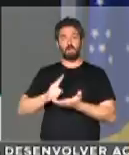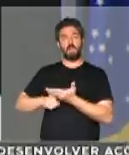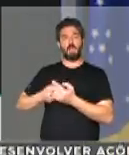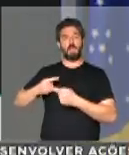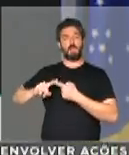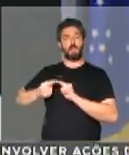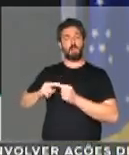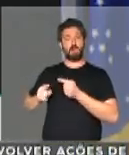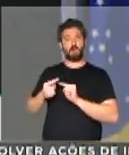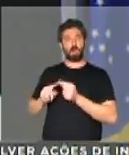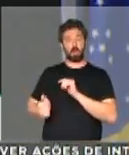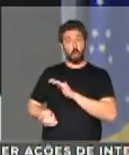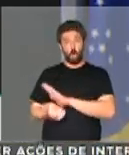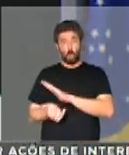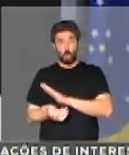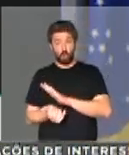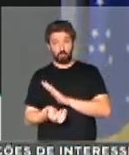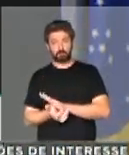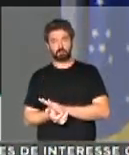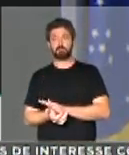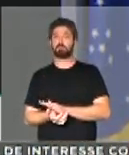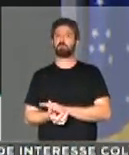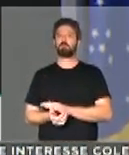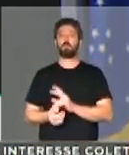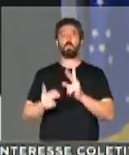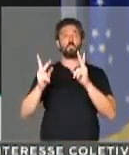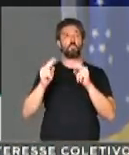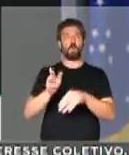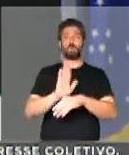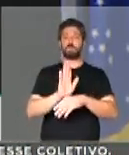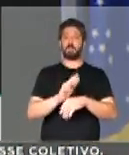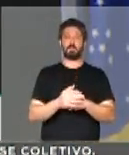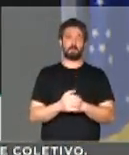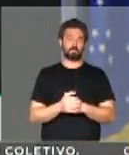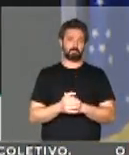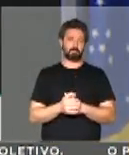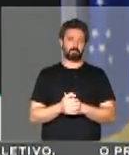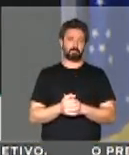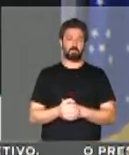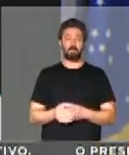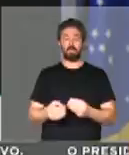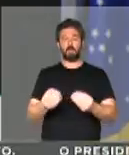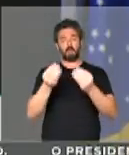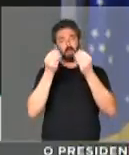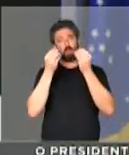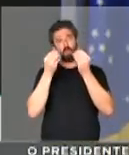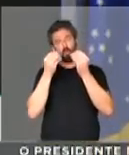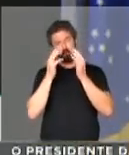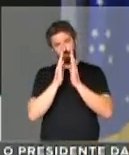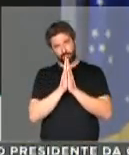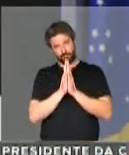corrupção que realmente é coisa para cinema. Como é que pode,